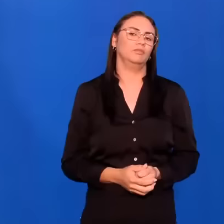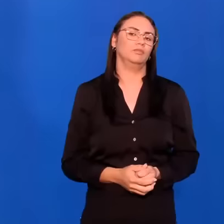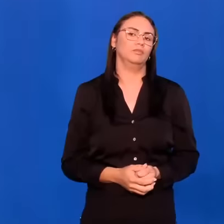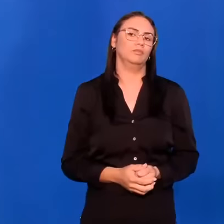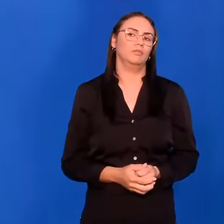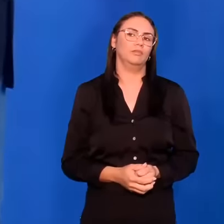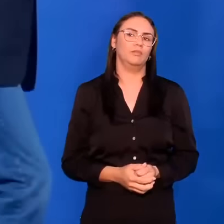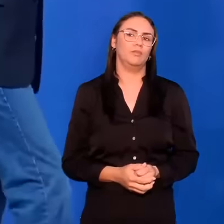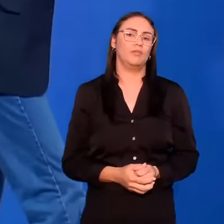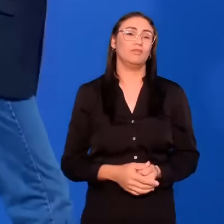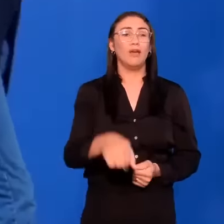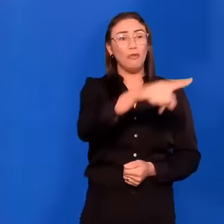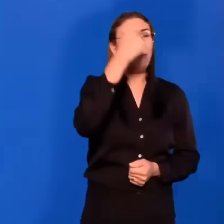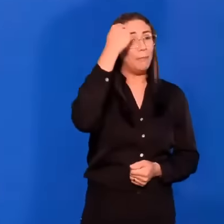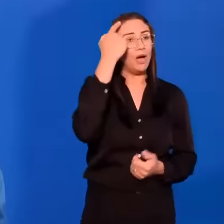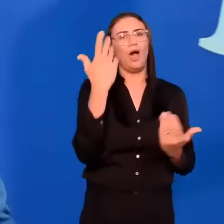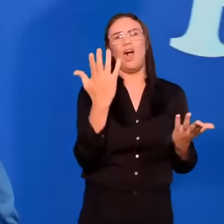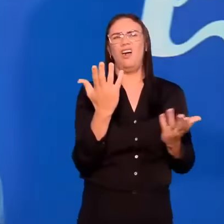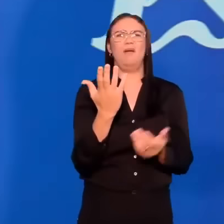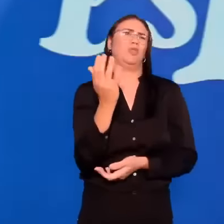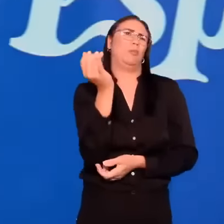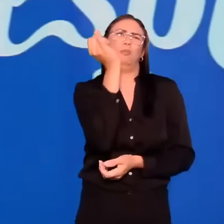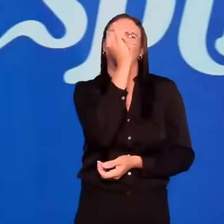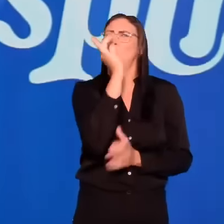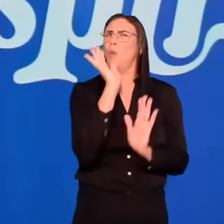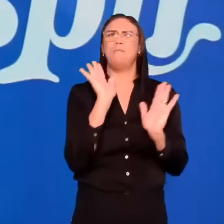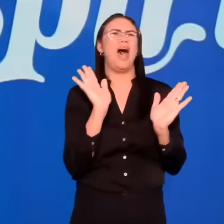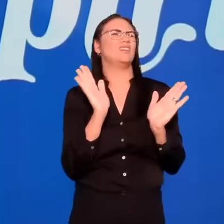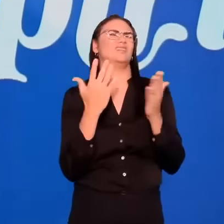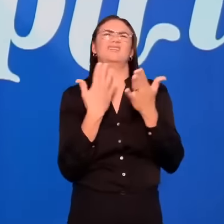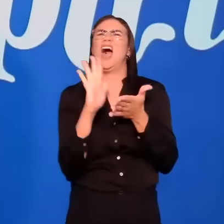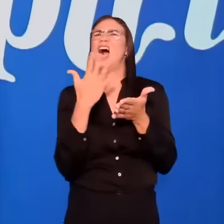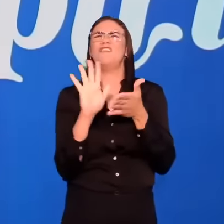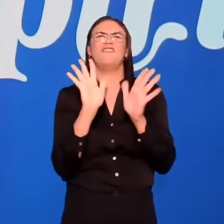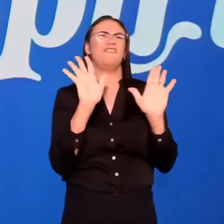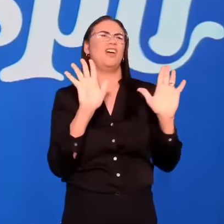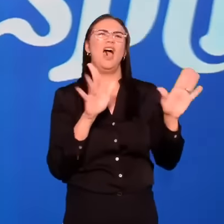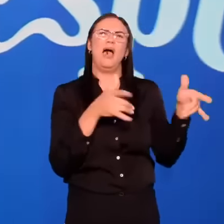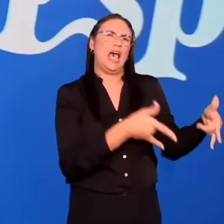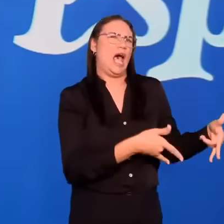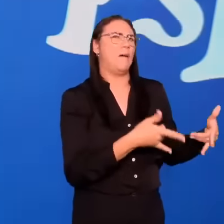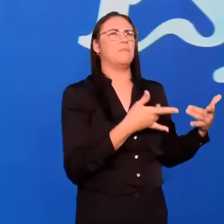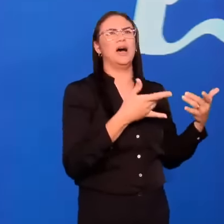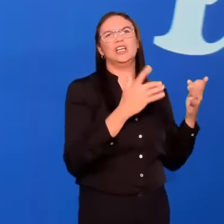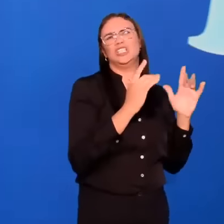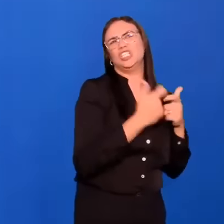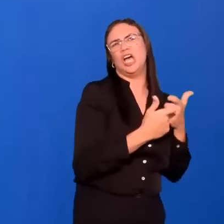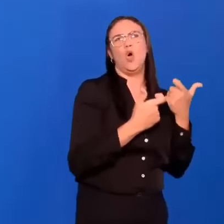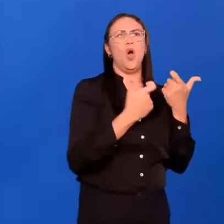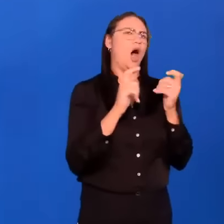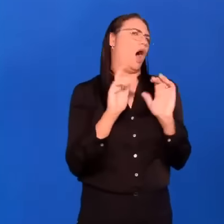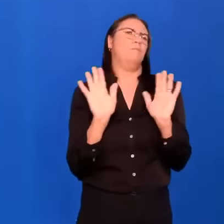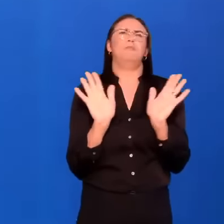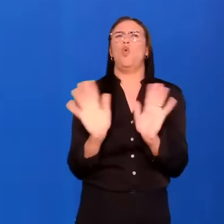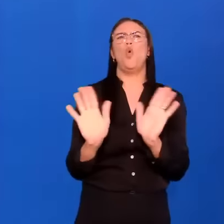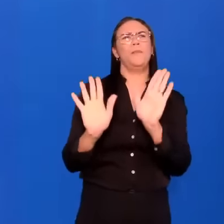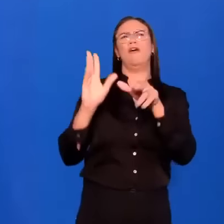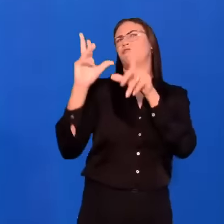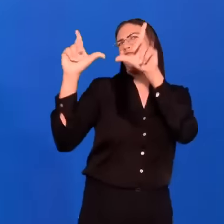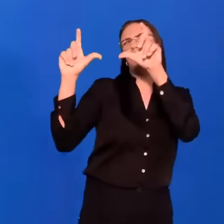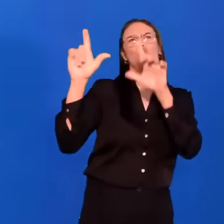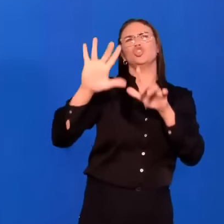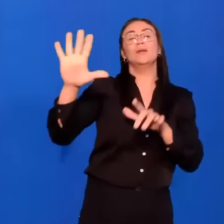Se você acha que isso bobagem, uma carícia, é bobagem, uma massa, é bobagem para a cama, é bobagem consumir. É só uma foto, é só um filme.